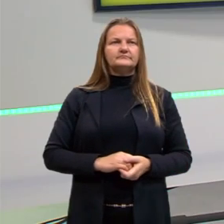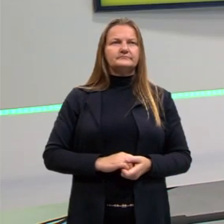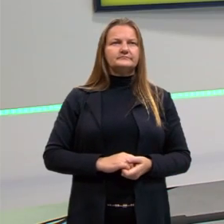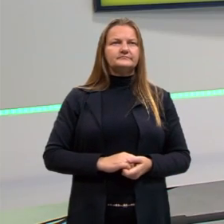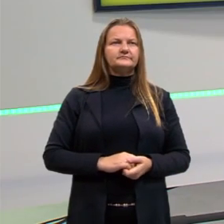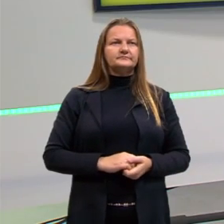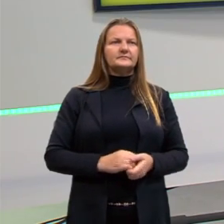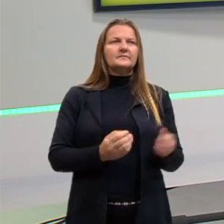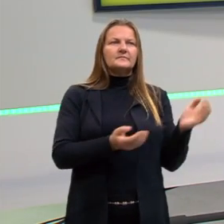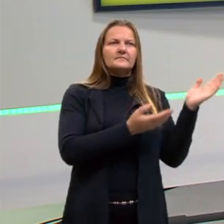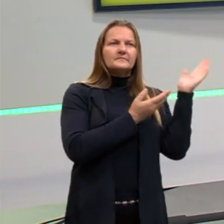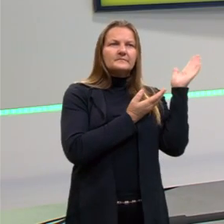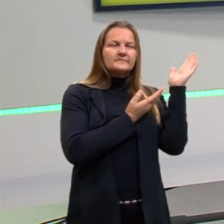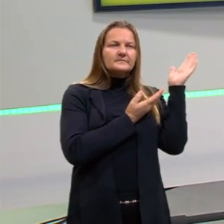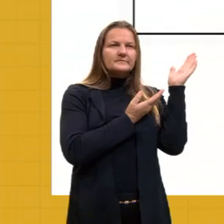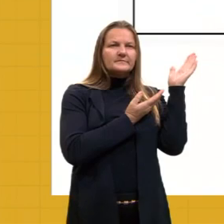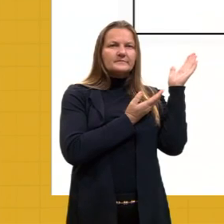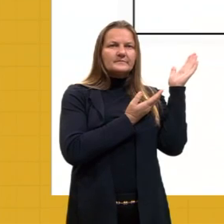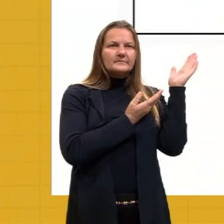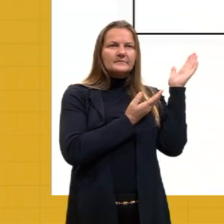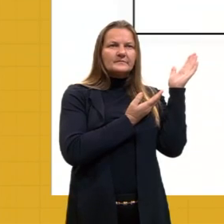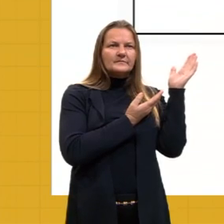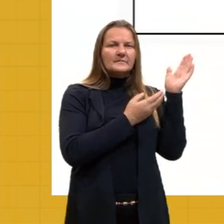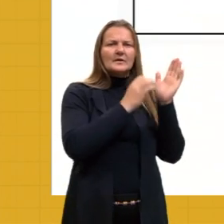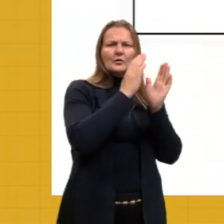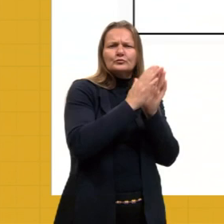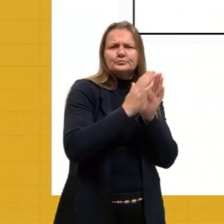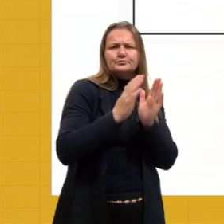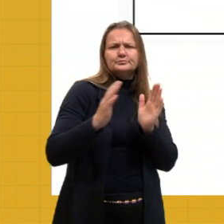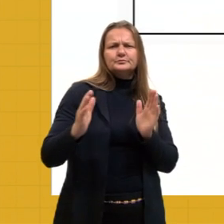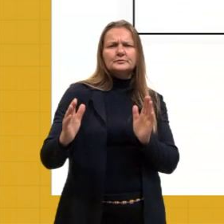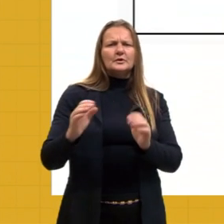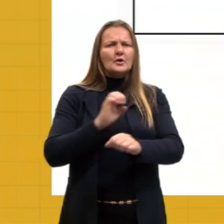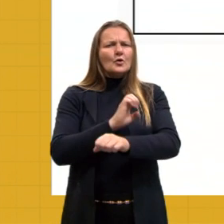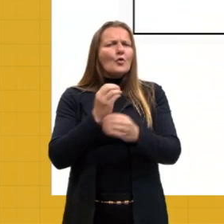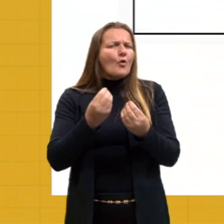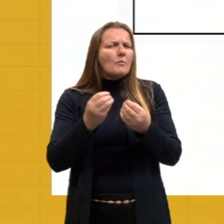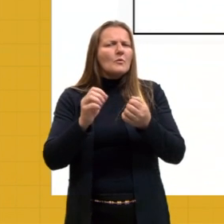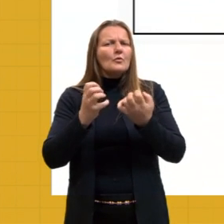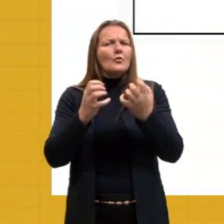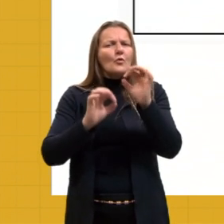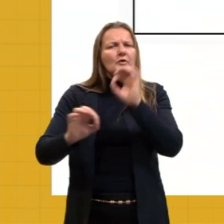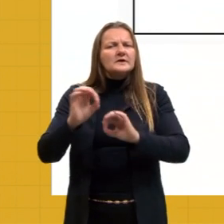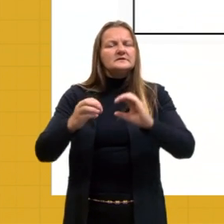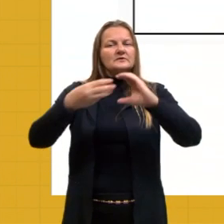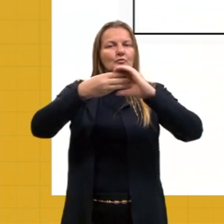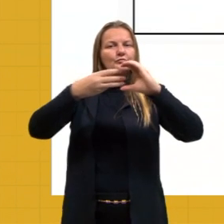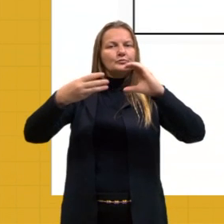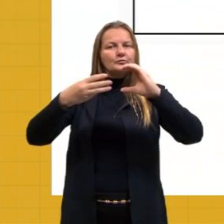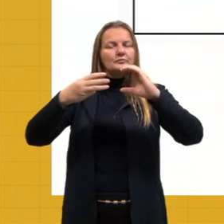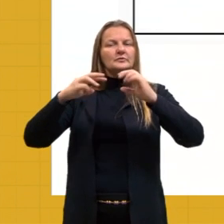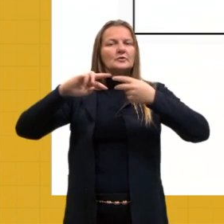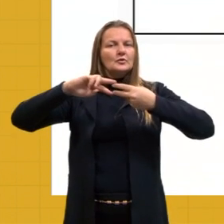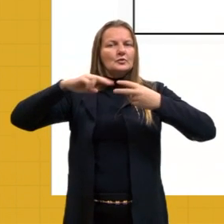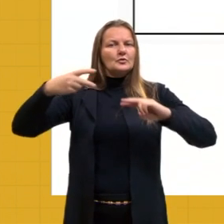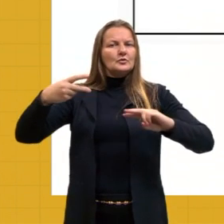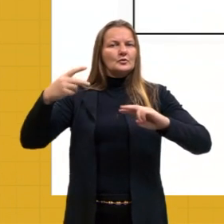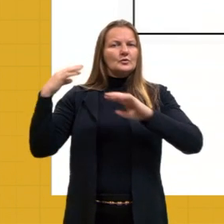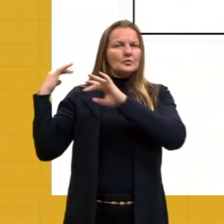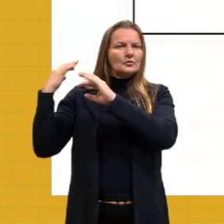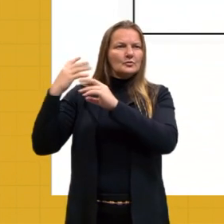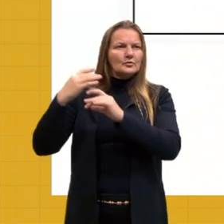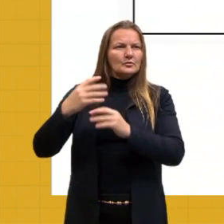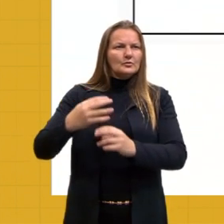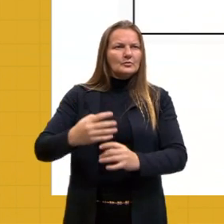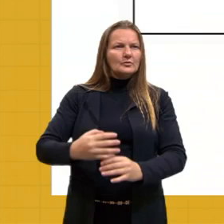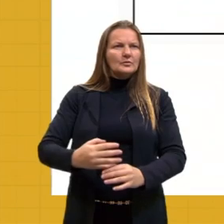Aqui a gente pode ver os estágios de organização da cromatina. Aqui está a cromatina. Vocês podem